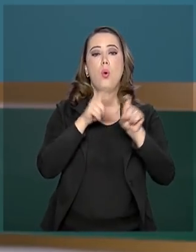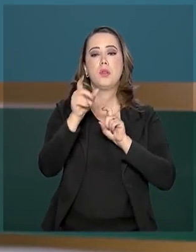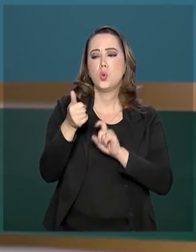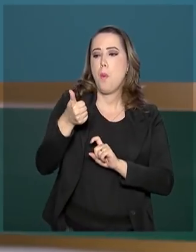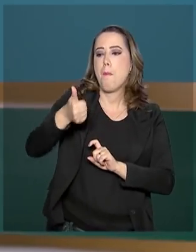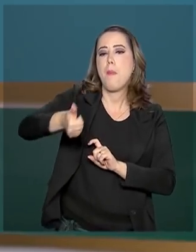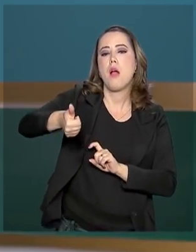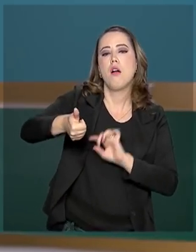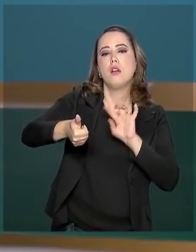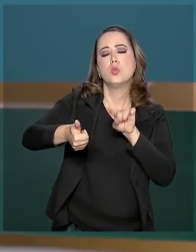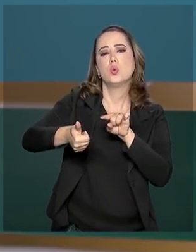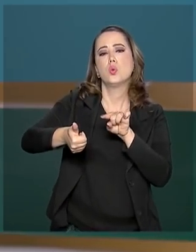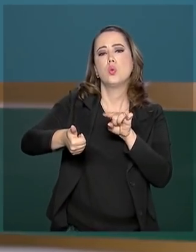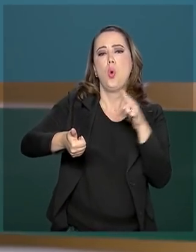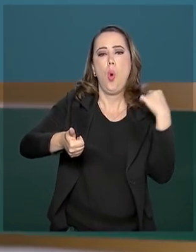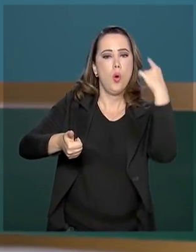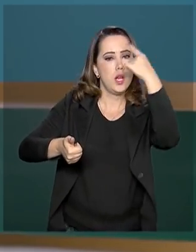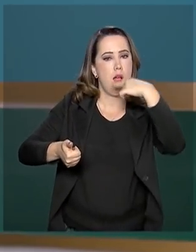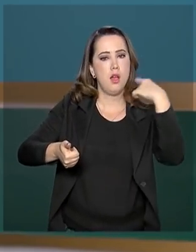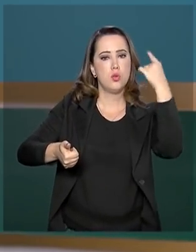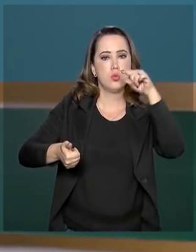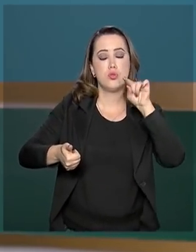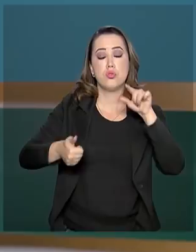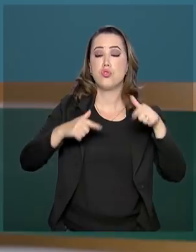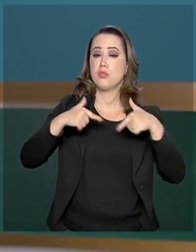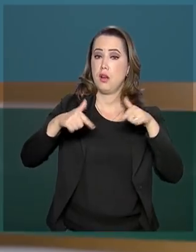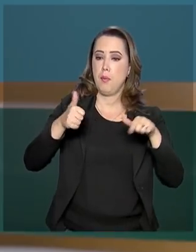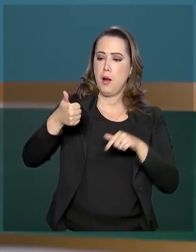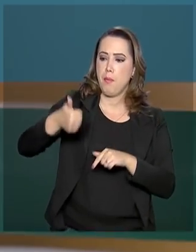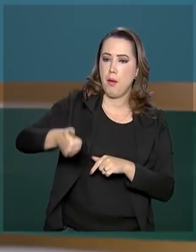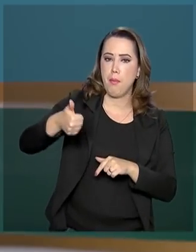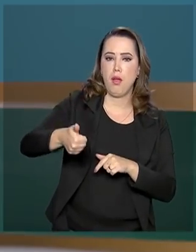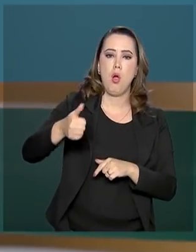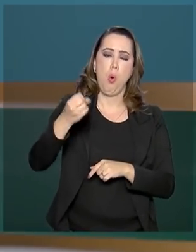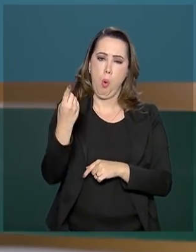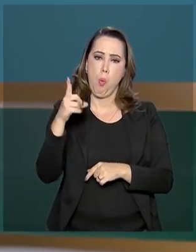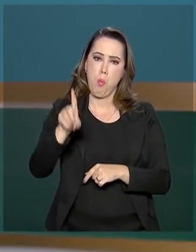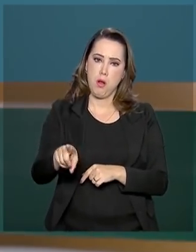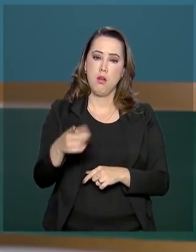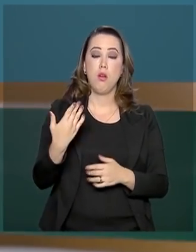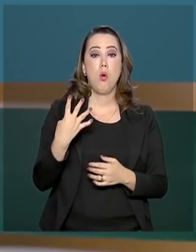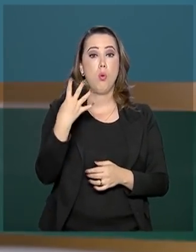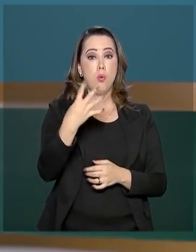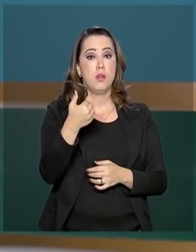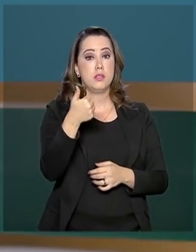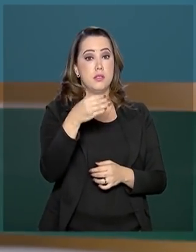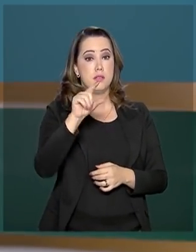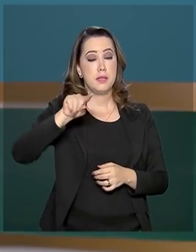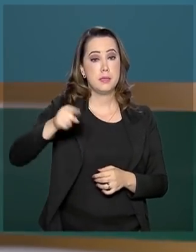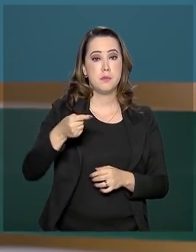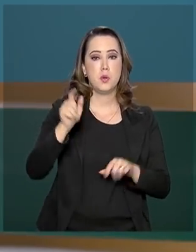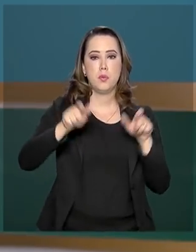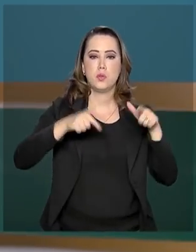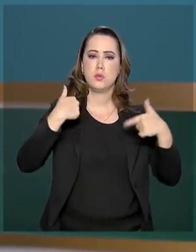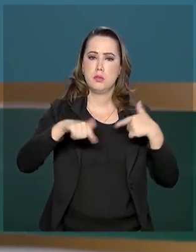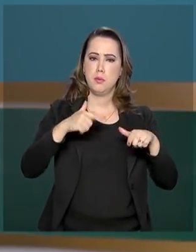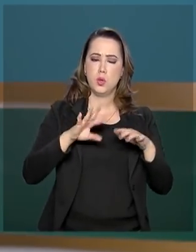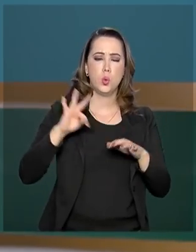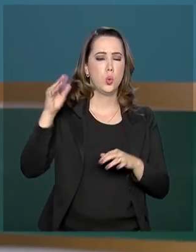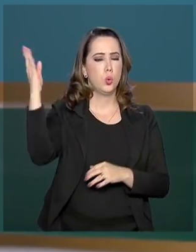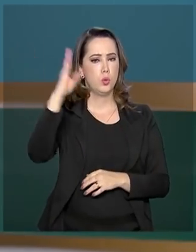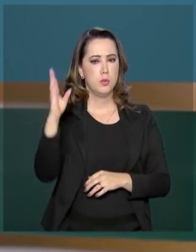públicos federais. A medida deve atingir 410 mil servidores em todo o país em até um ano.